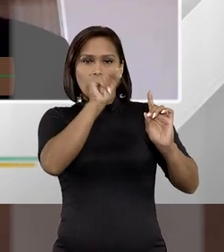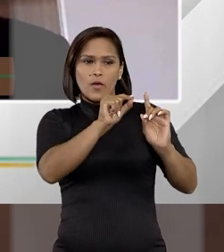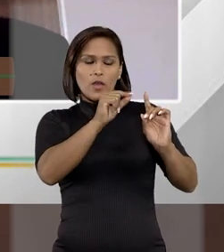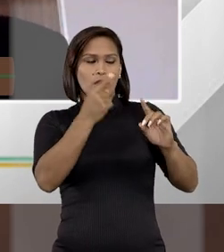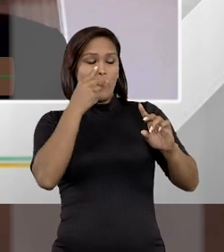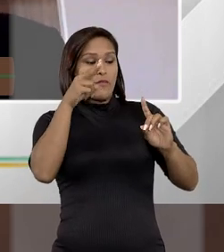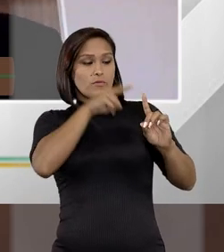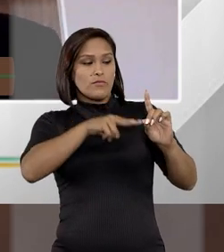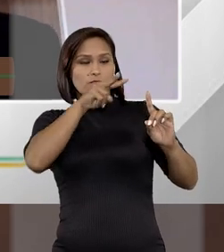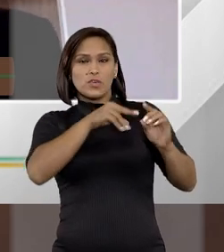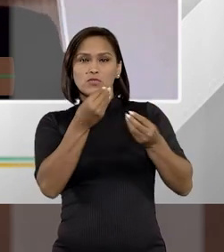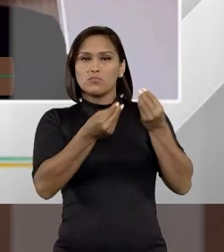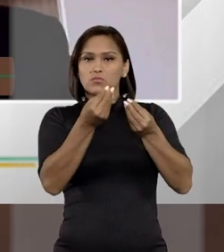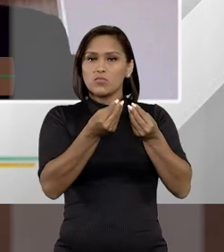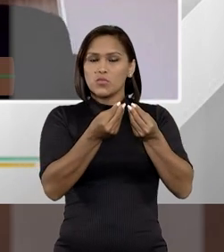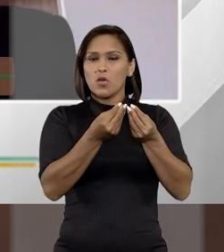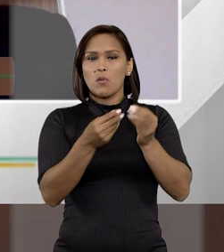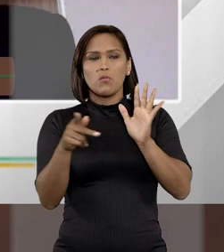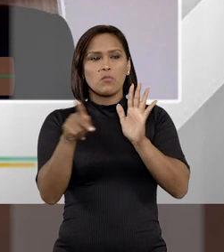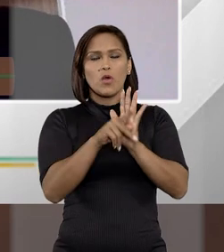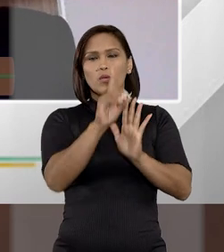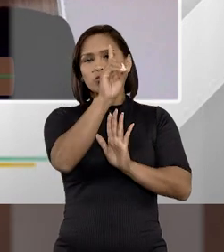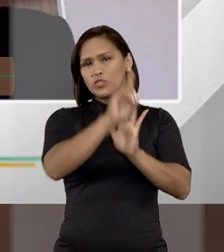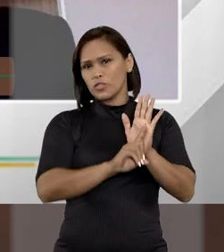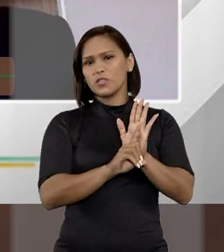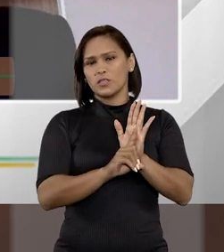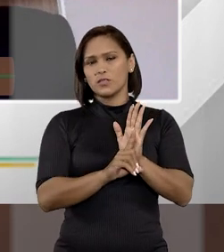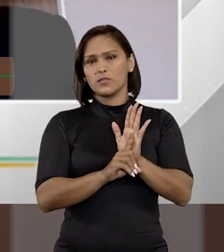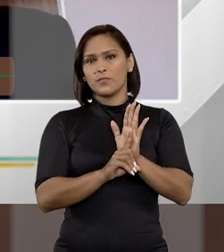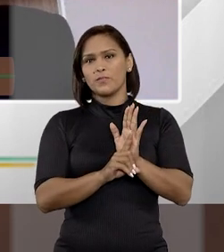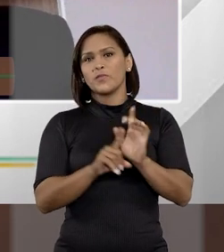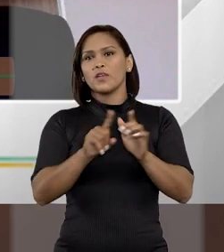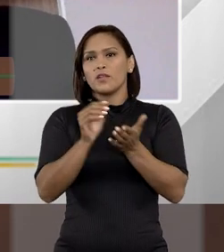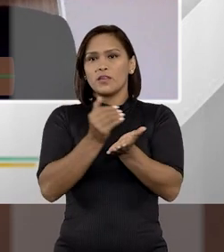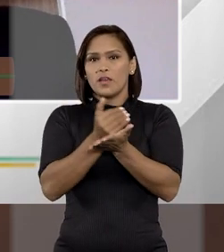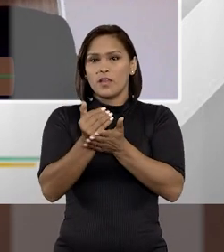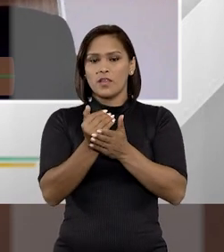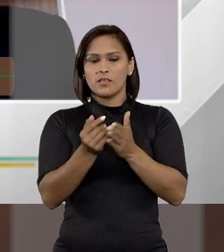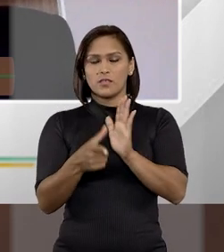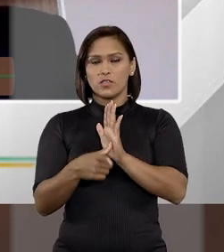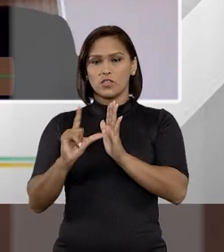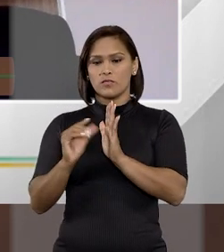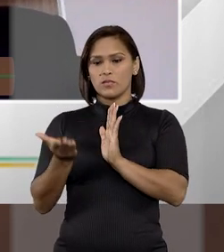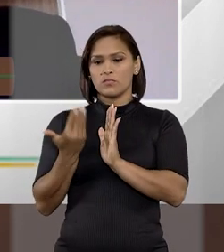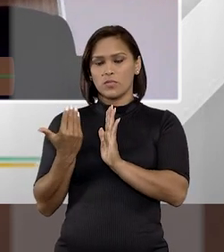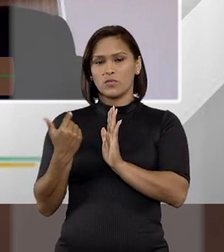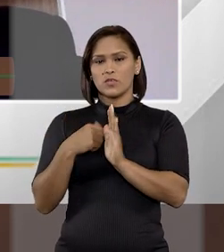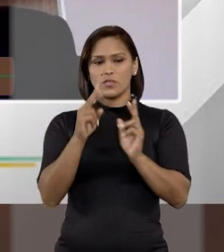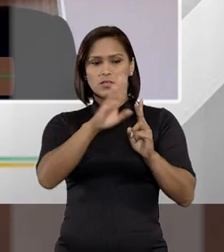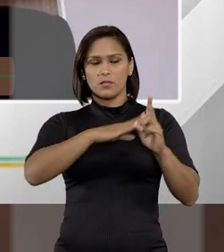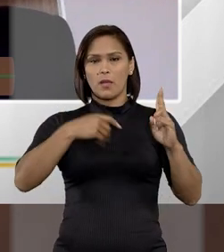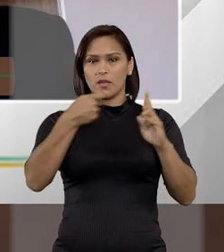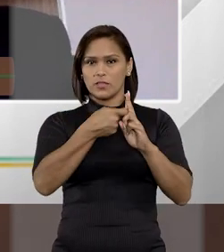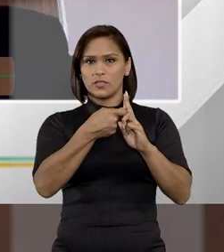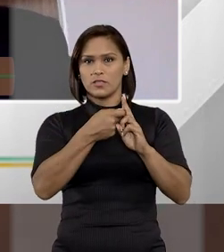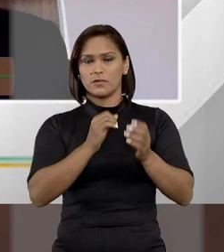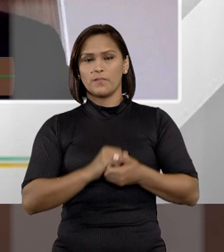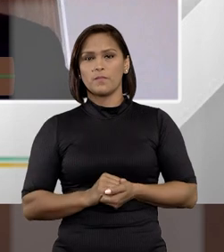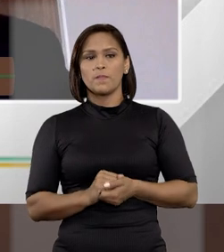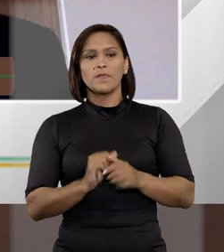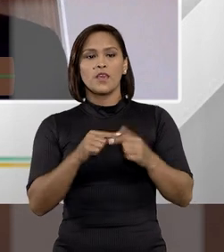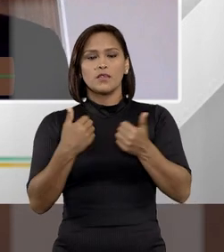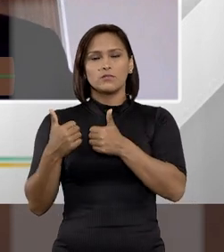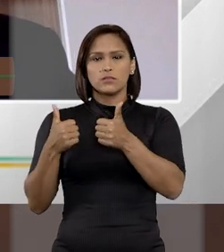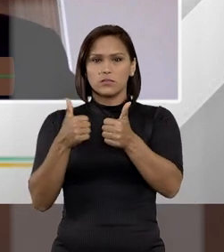visto e tratado como um verdadeiro sujeito de direitos e a iniciativa probatória na mão das partes. Então,